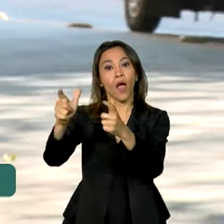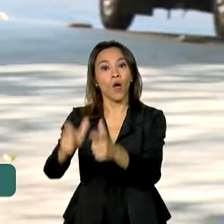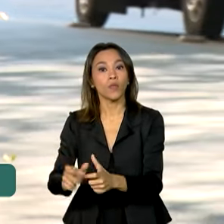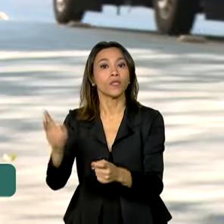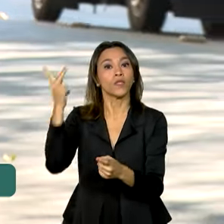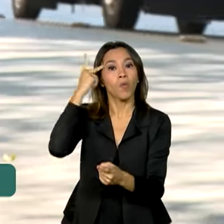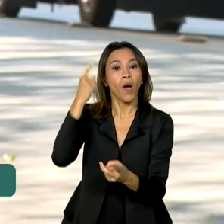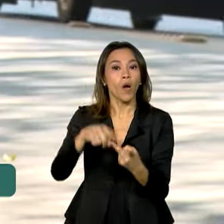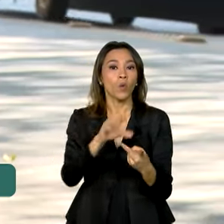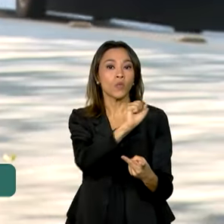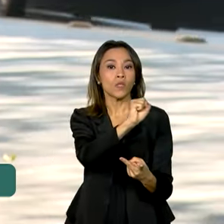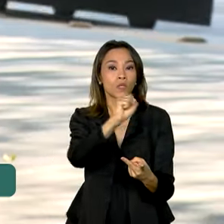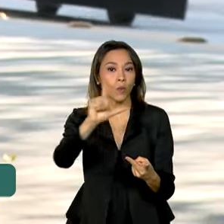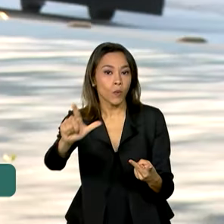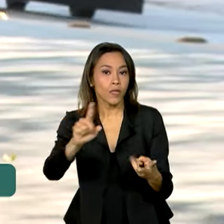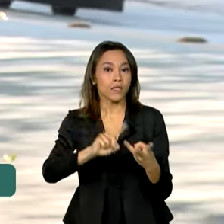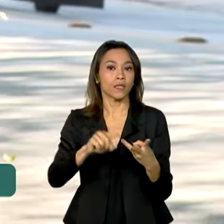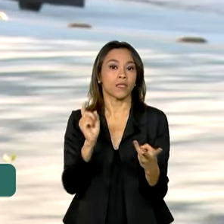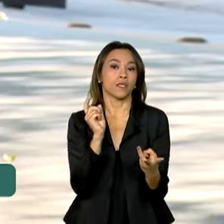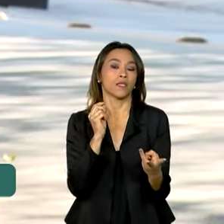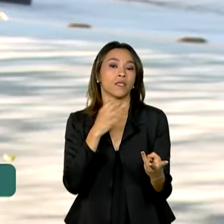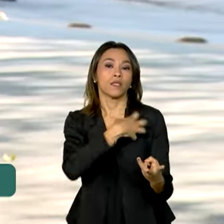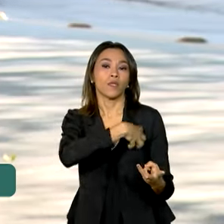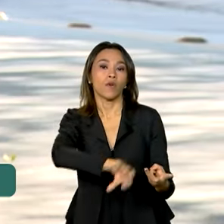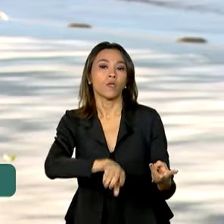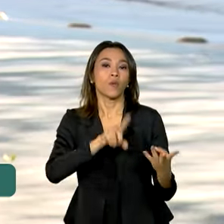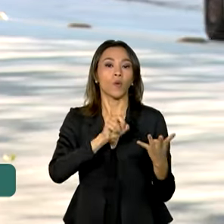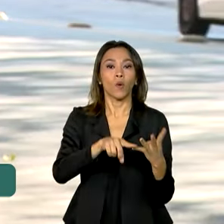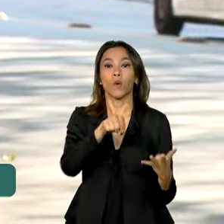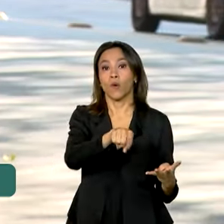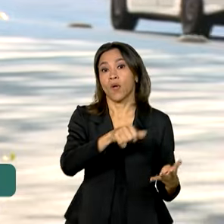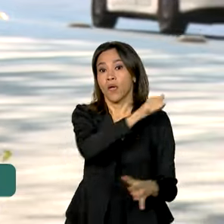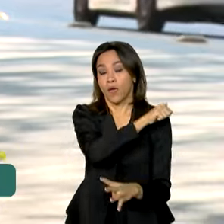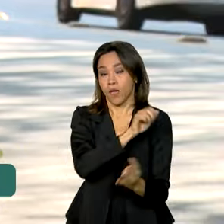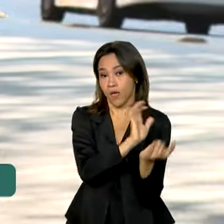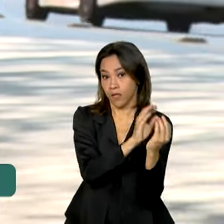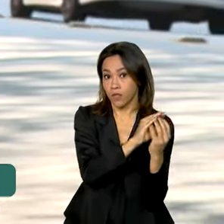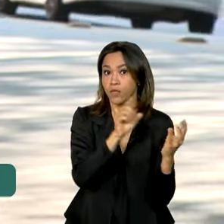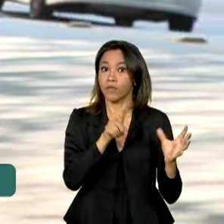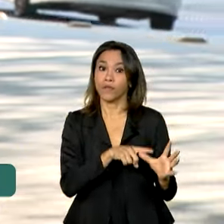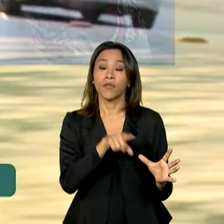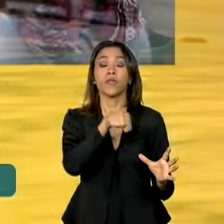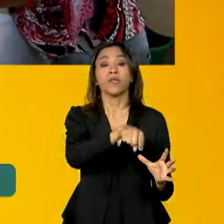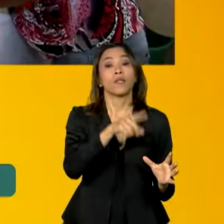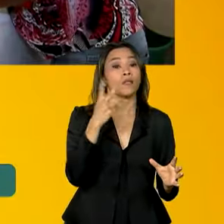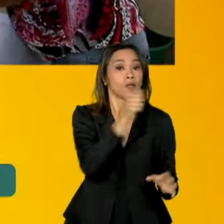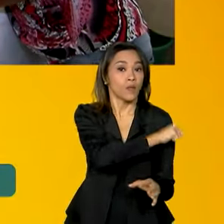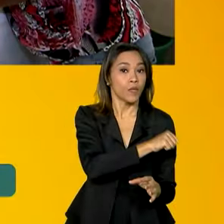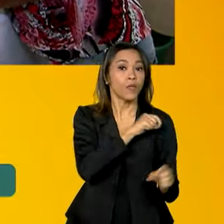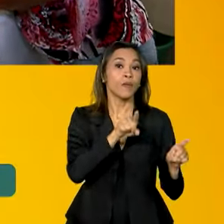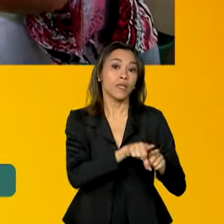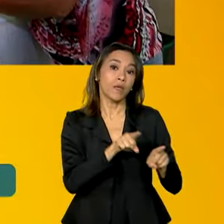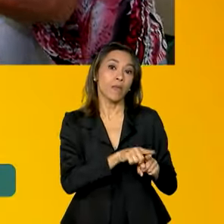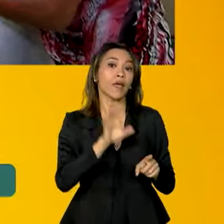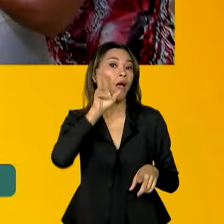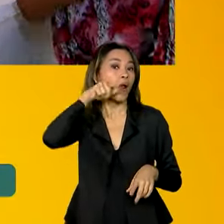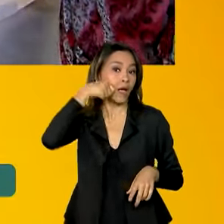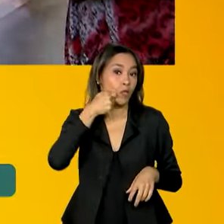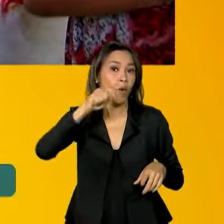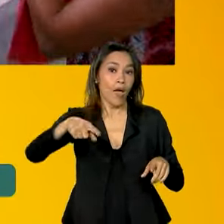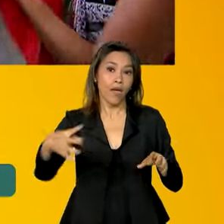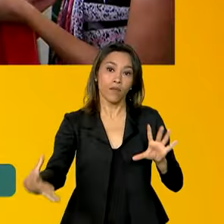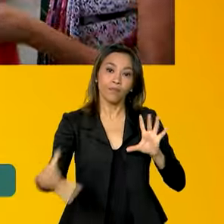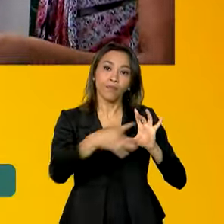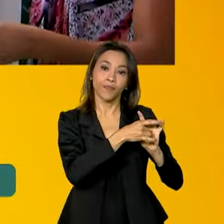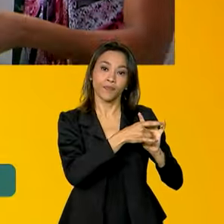São Luís, Salvador, Recife, Nova Iguaçu e também em Aracaju. Ele faz parte do Pronatec, que